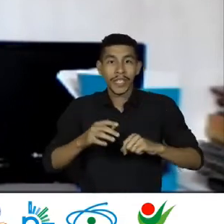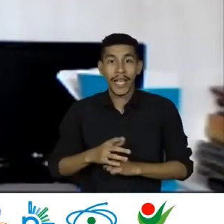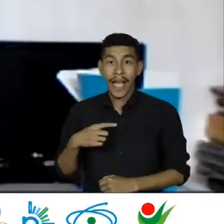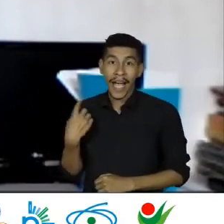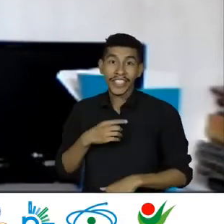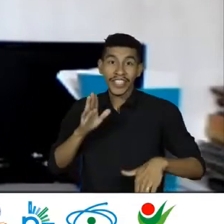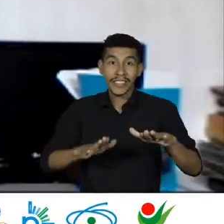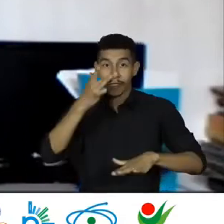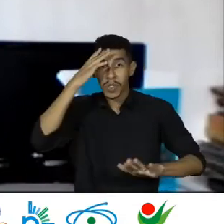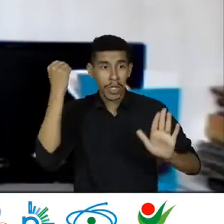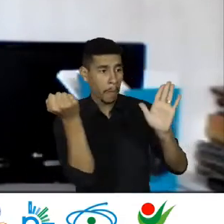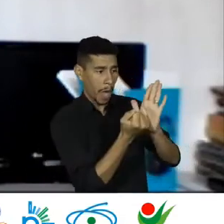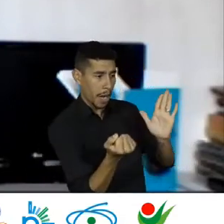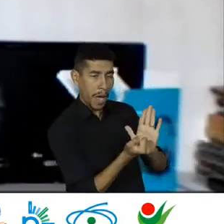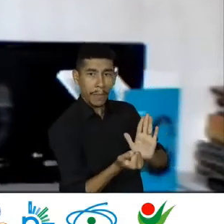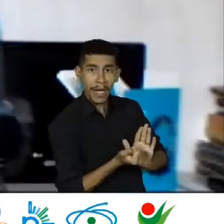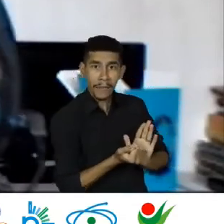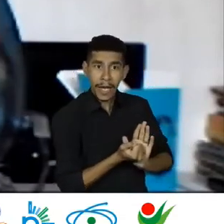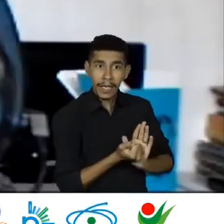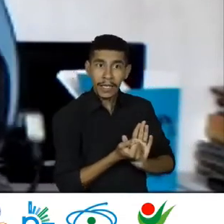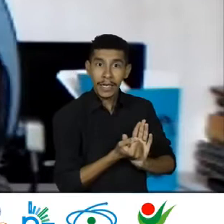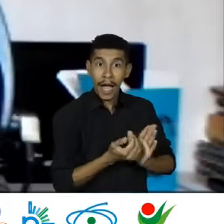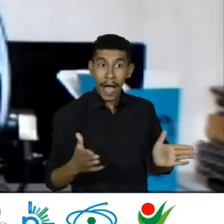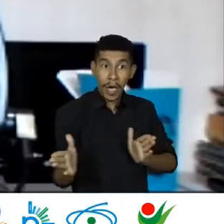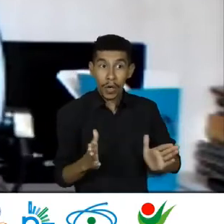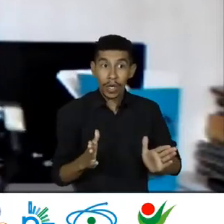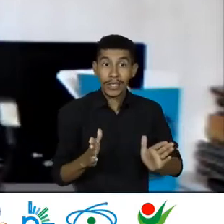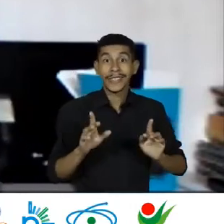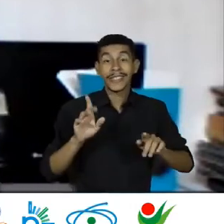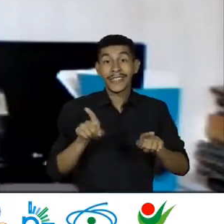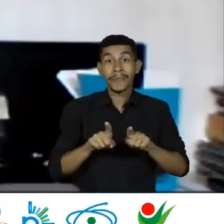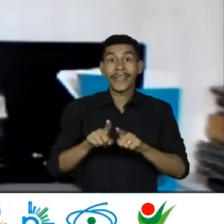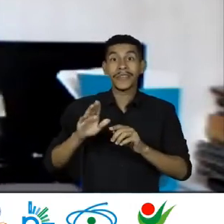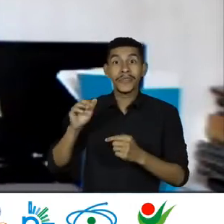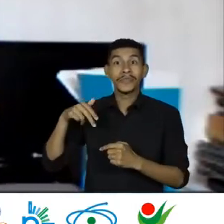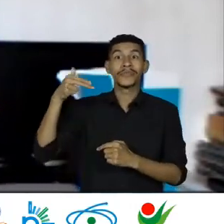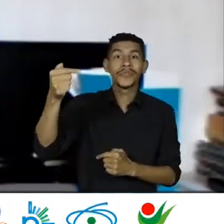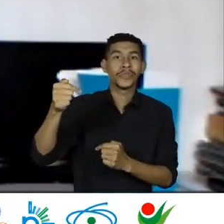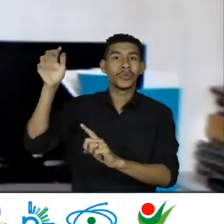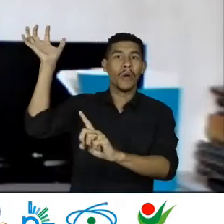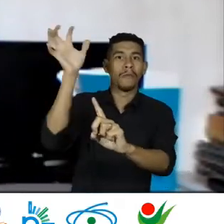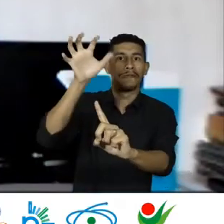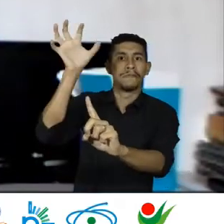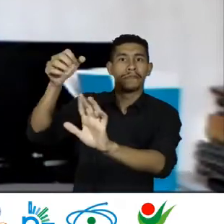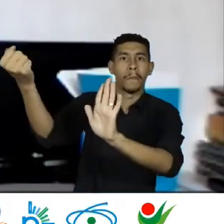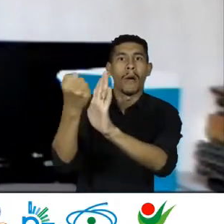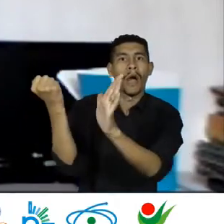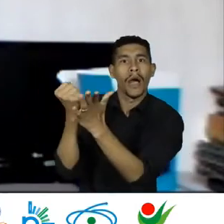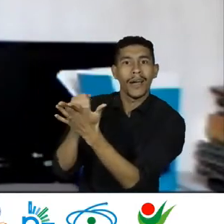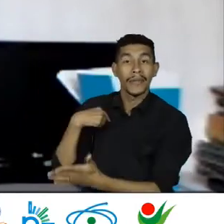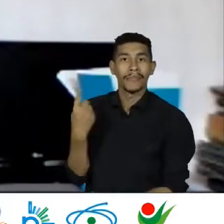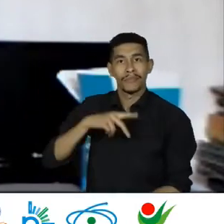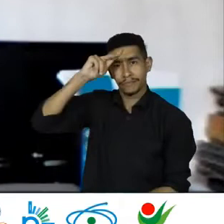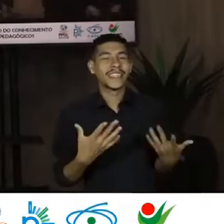estigmatizados Num momento E sermos Estigmatizadores No outro Então a gente Tem que também Às vezes Fazer essa leitura Social